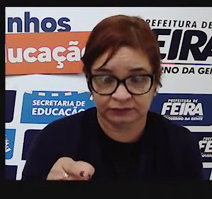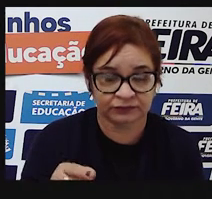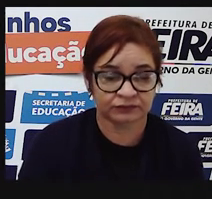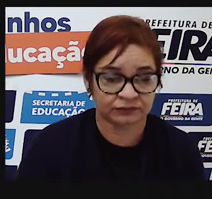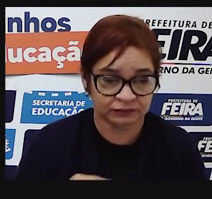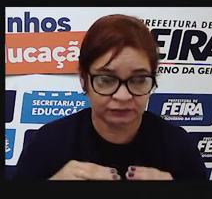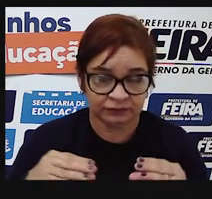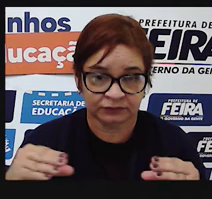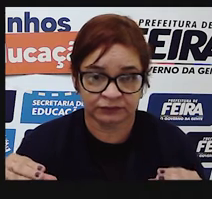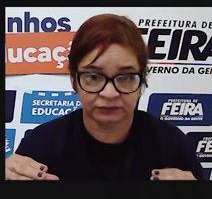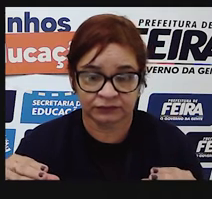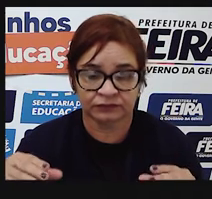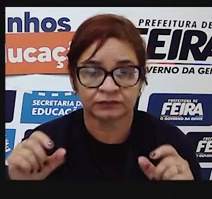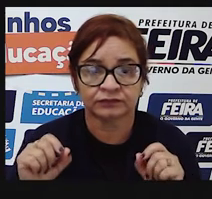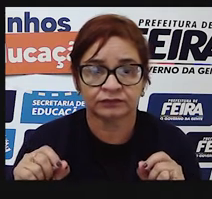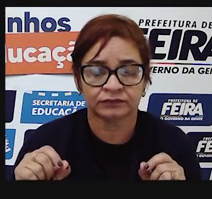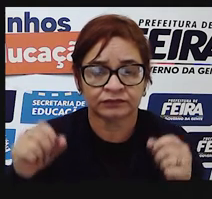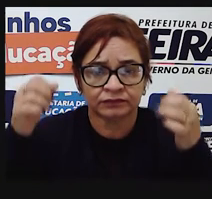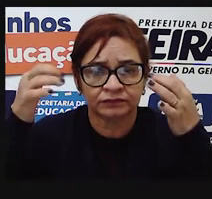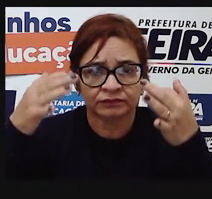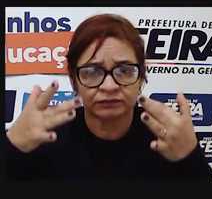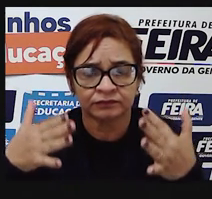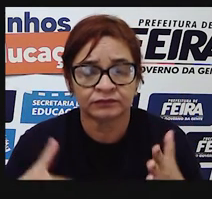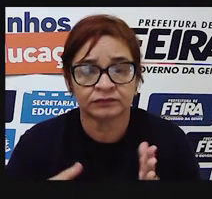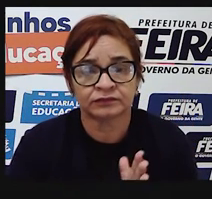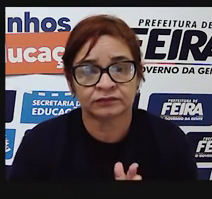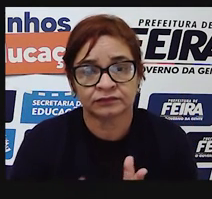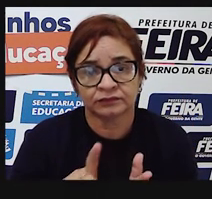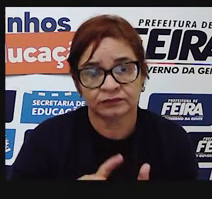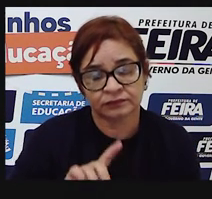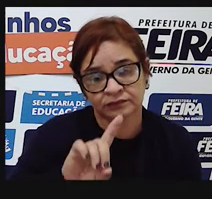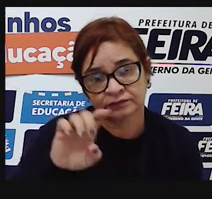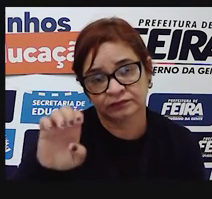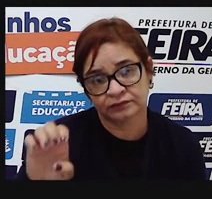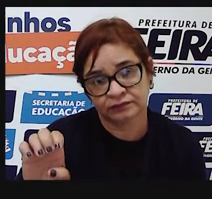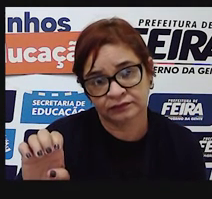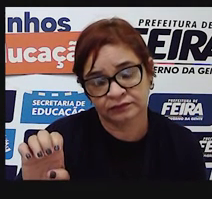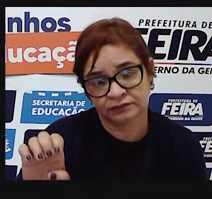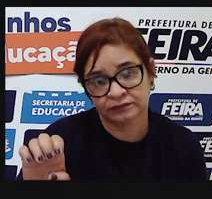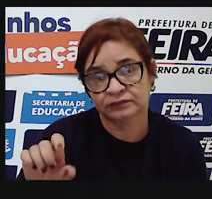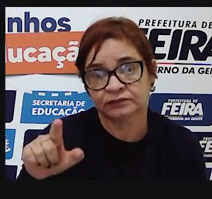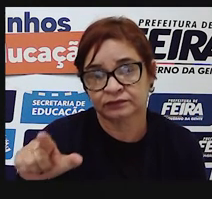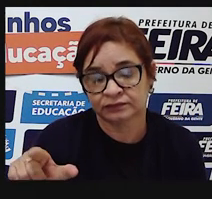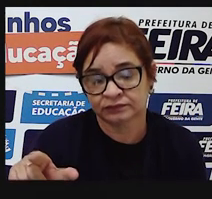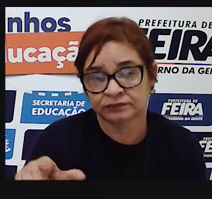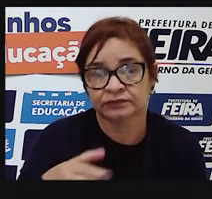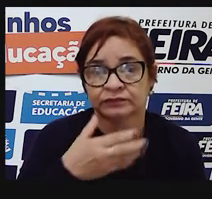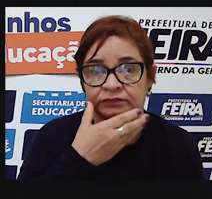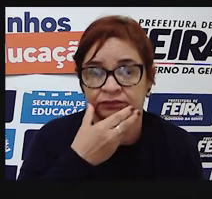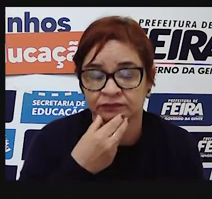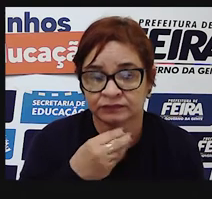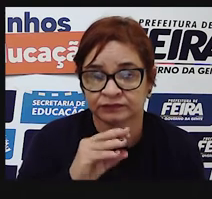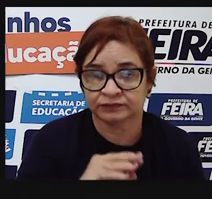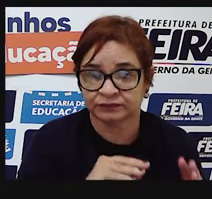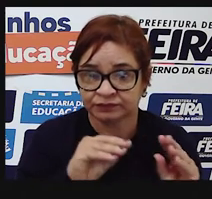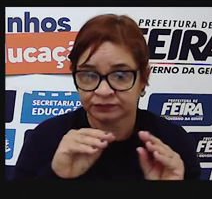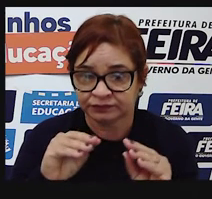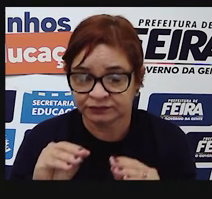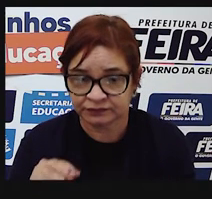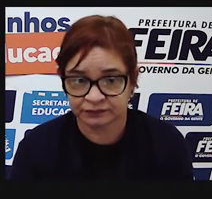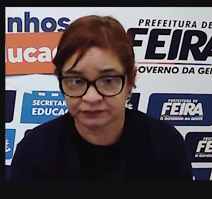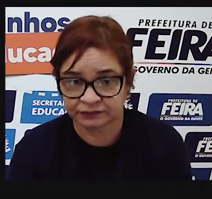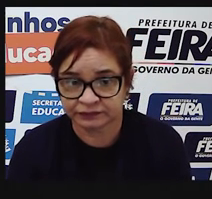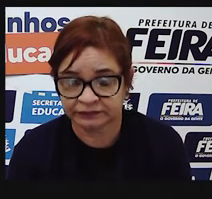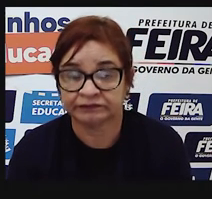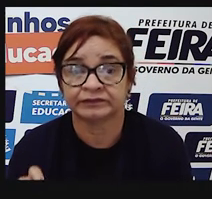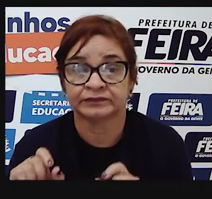aposto é um esclarecimento de um termo que vem antes dele. No caso, o representante de artigos de festa é uma